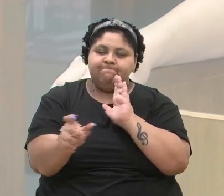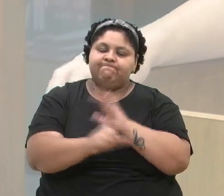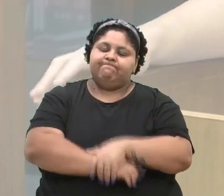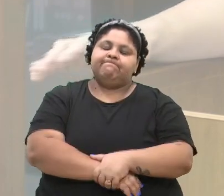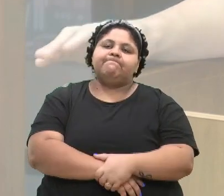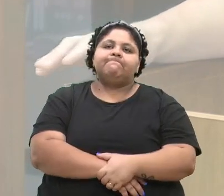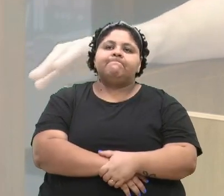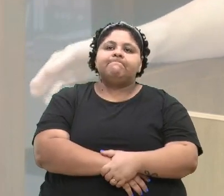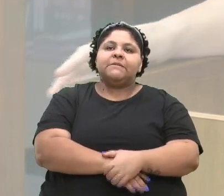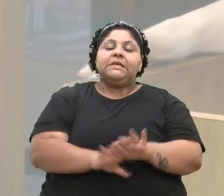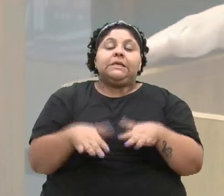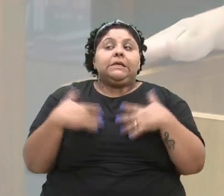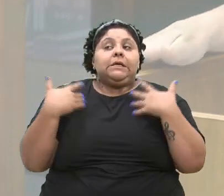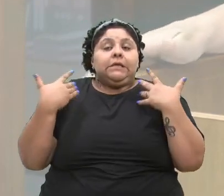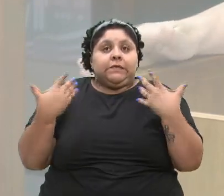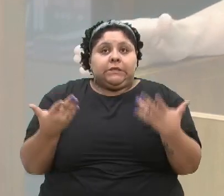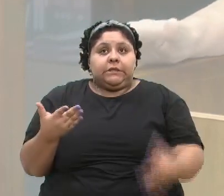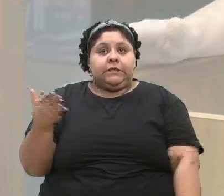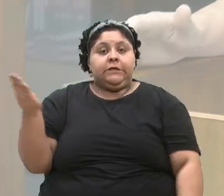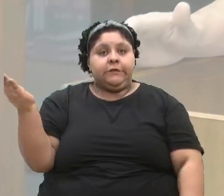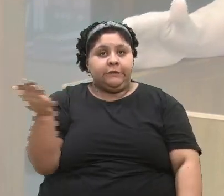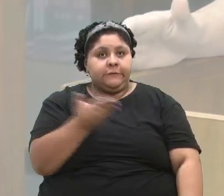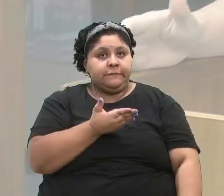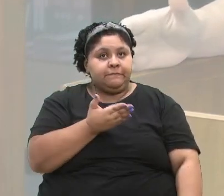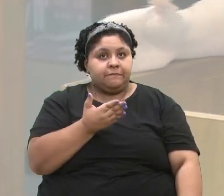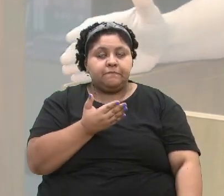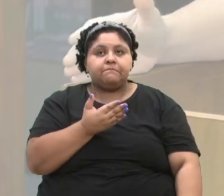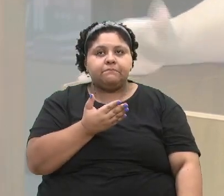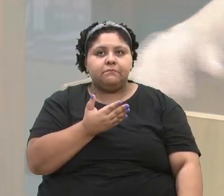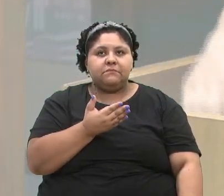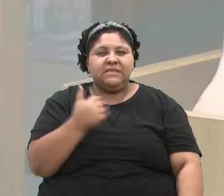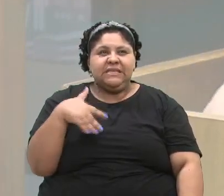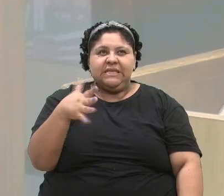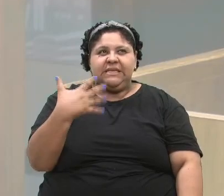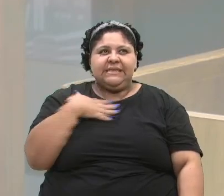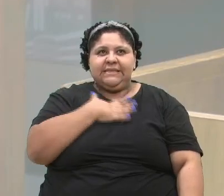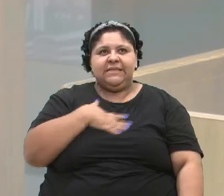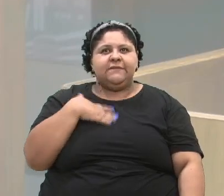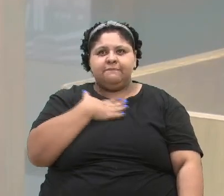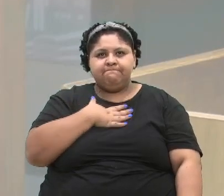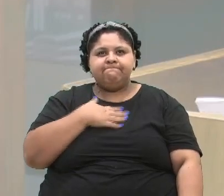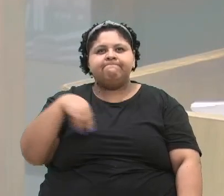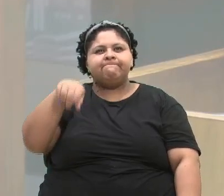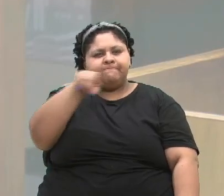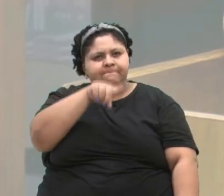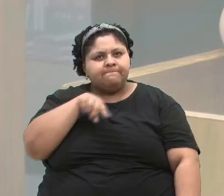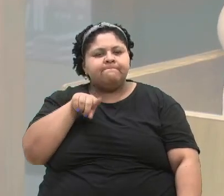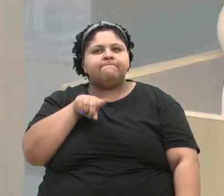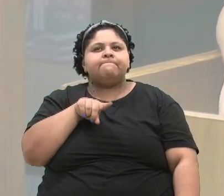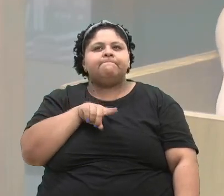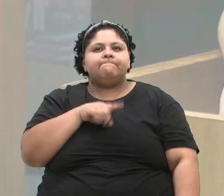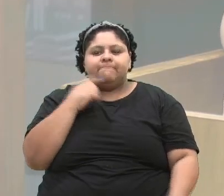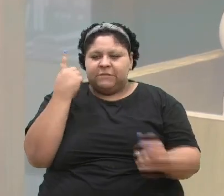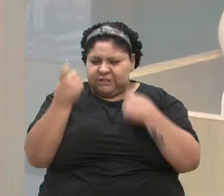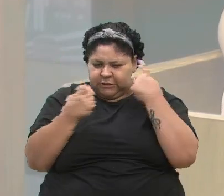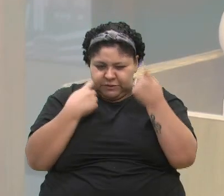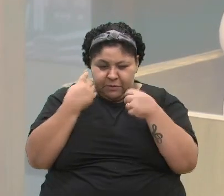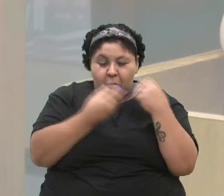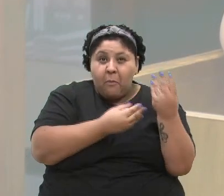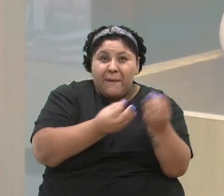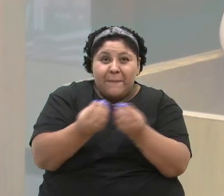Então, senhoras e senhores, é nesse sentido que a gente se preocupa tanto.